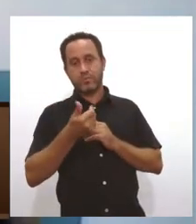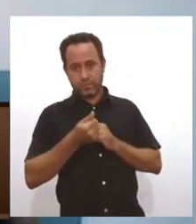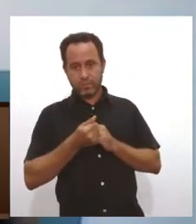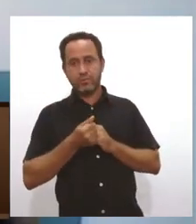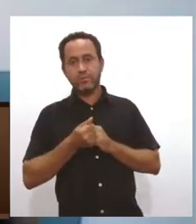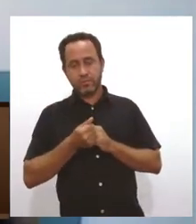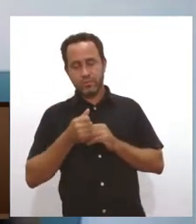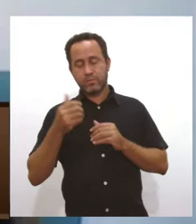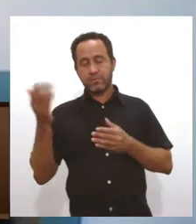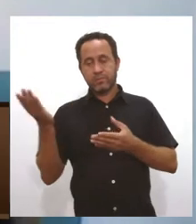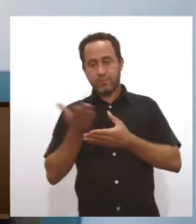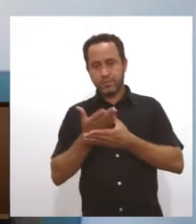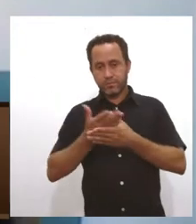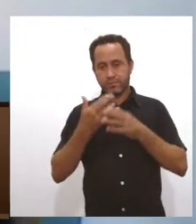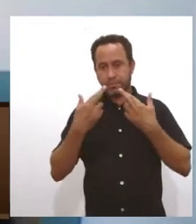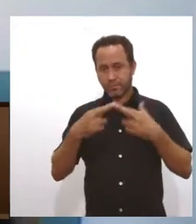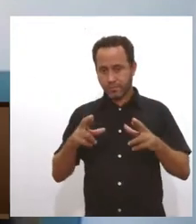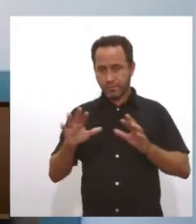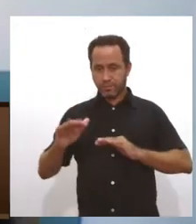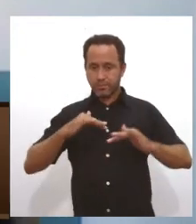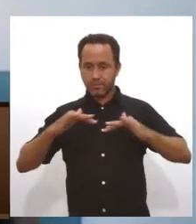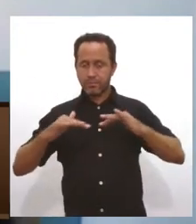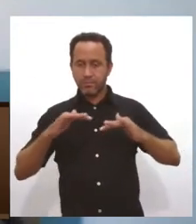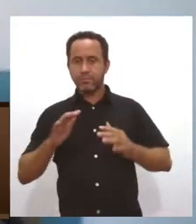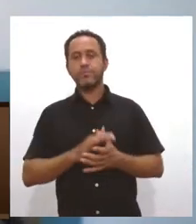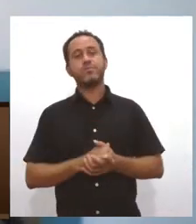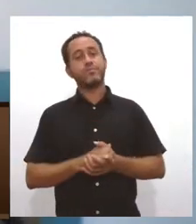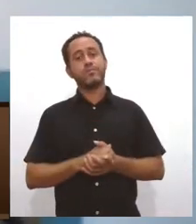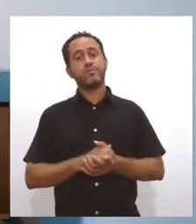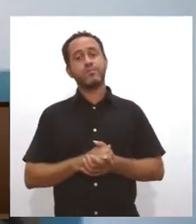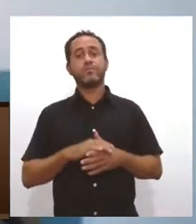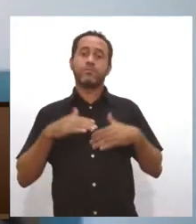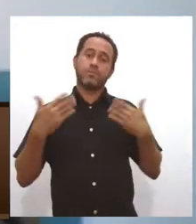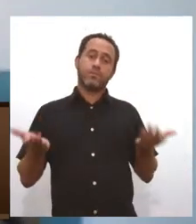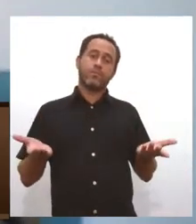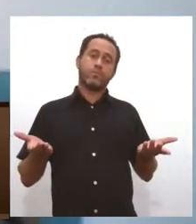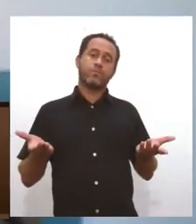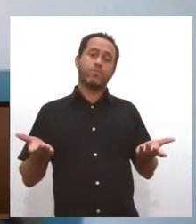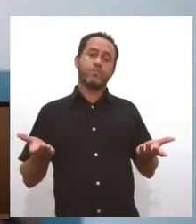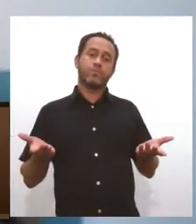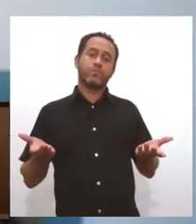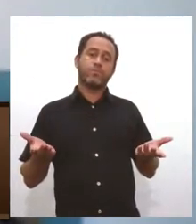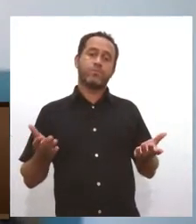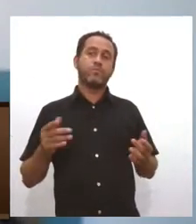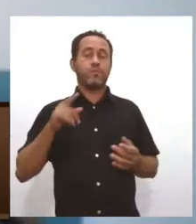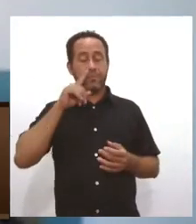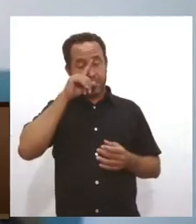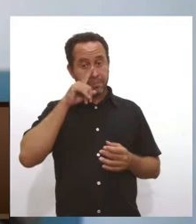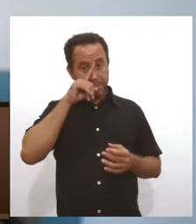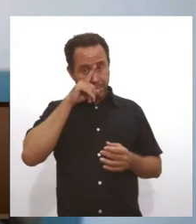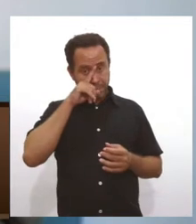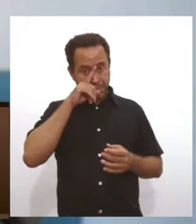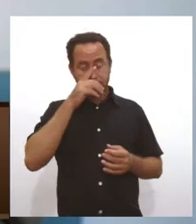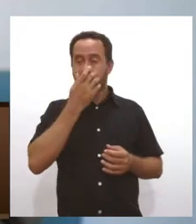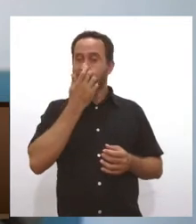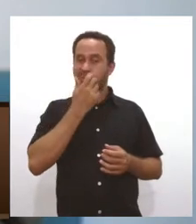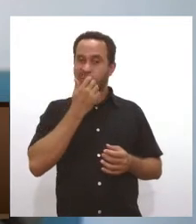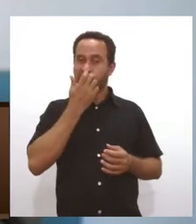processos, De estar agilizando. Então, é um risco, volto a dizer,